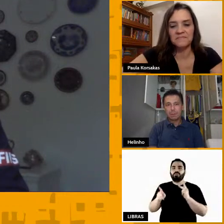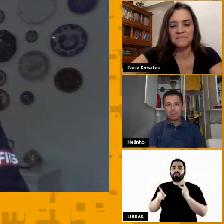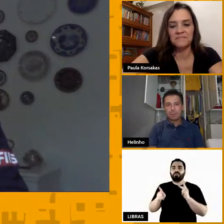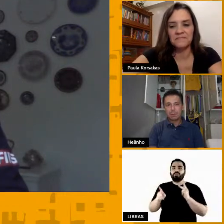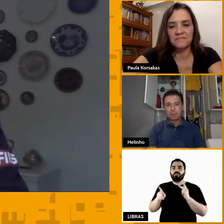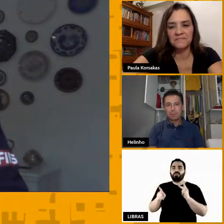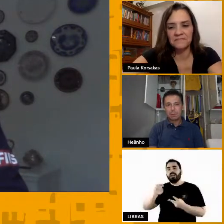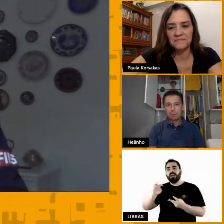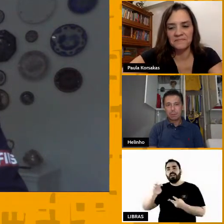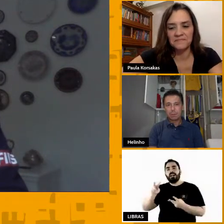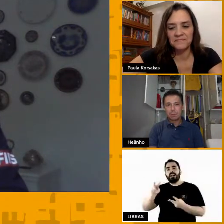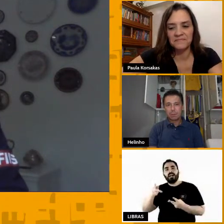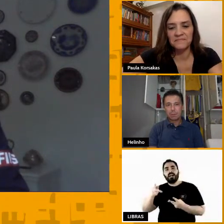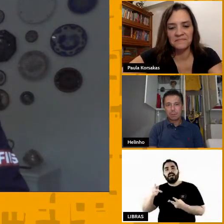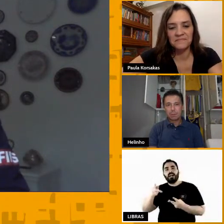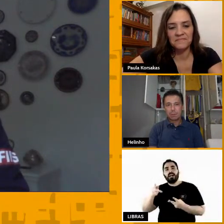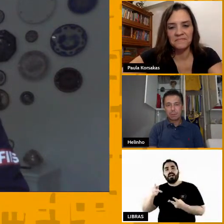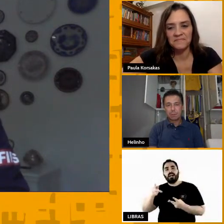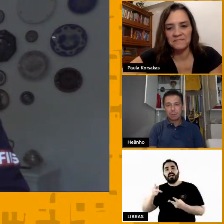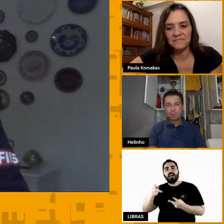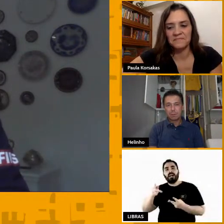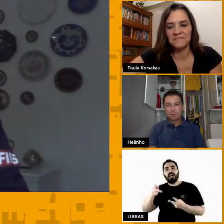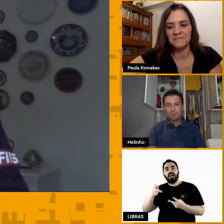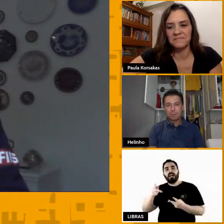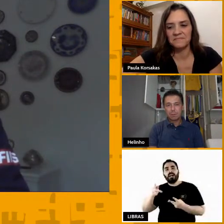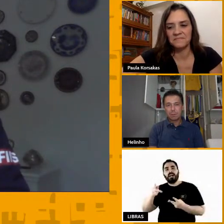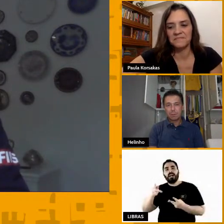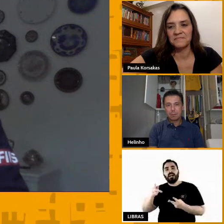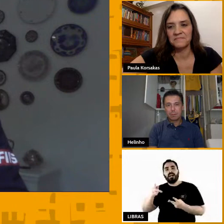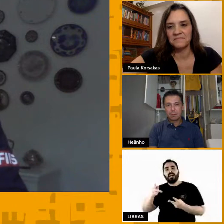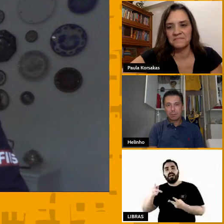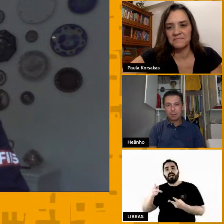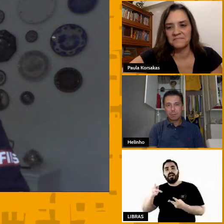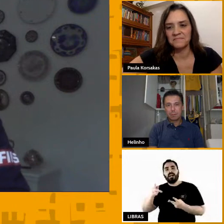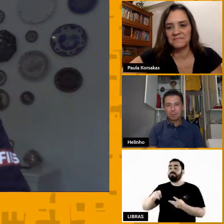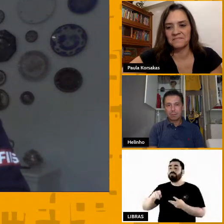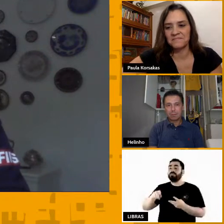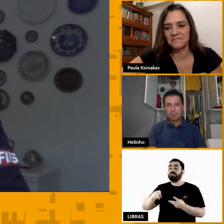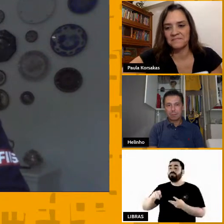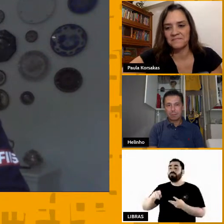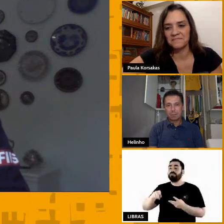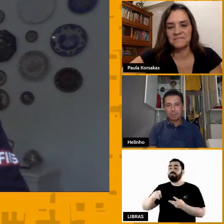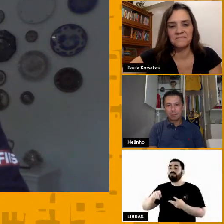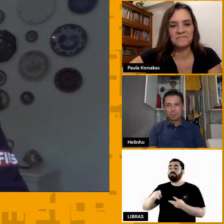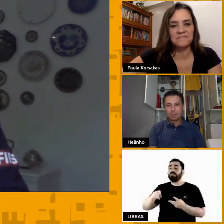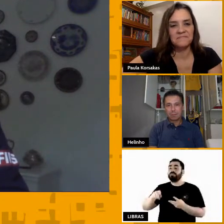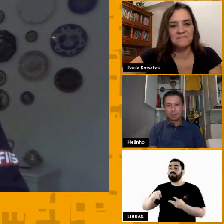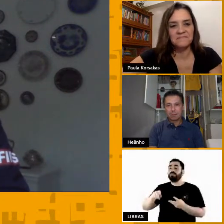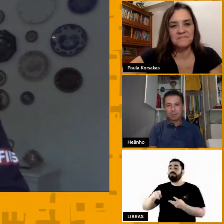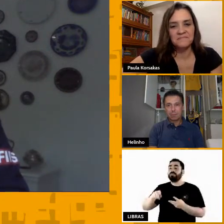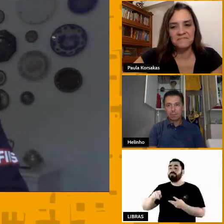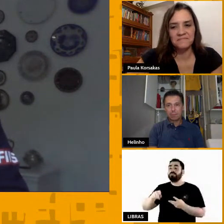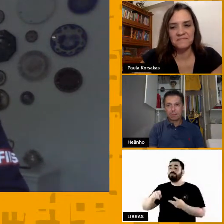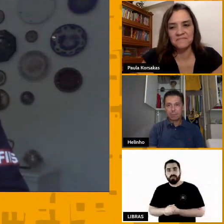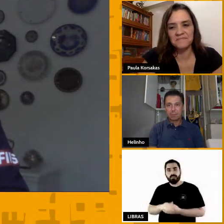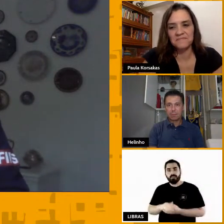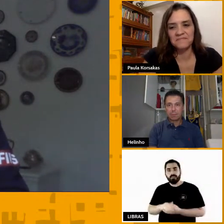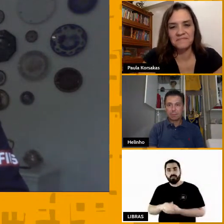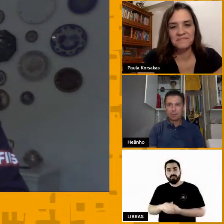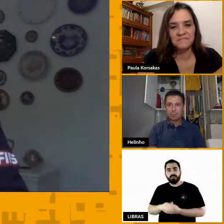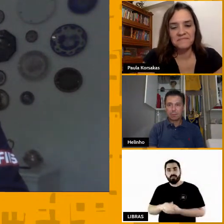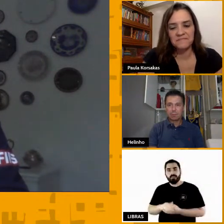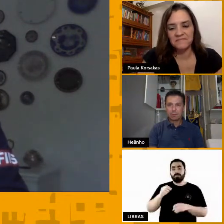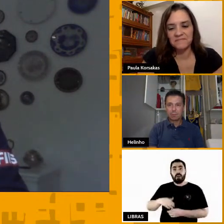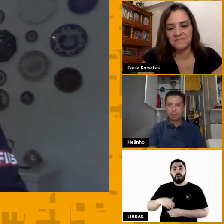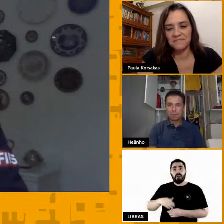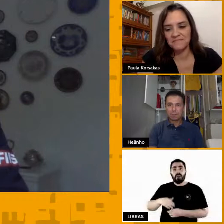esperamos uma noite bem, com bastante participação, para que a gente possa falar bastante